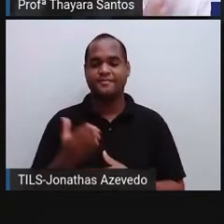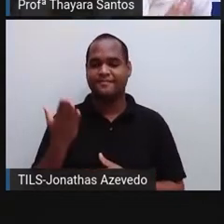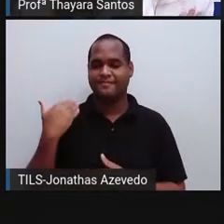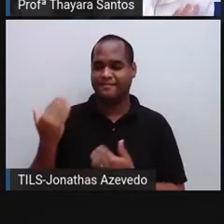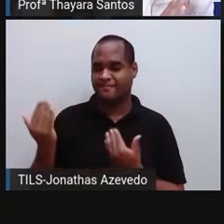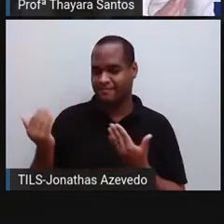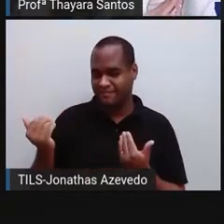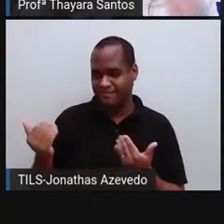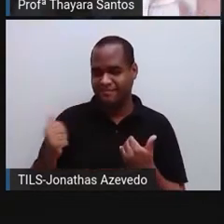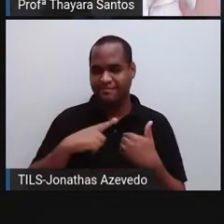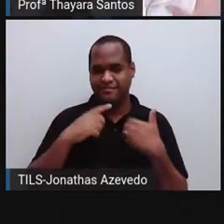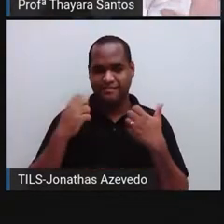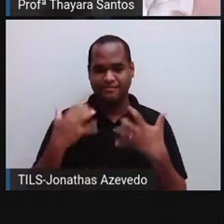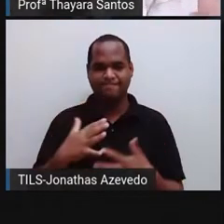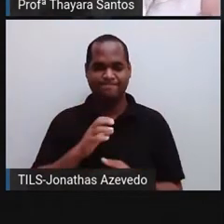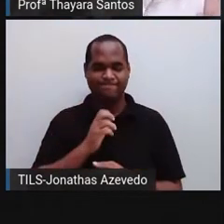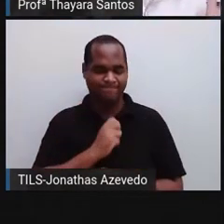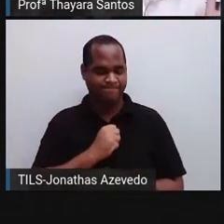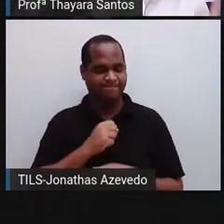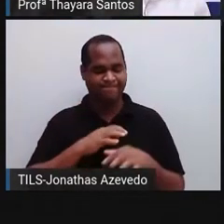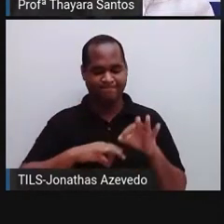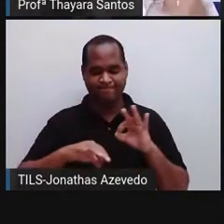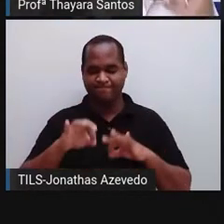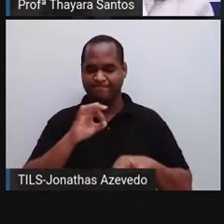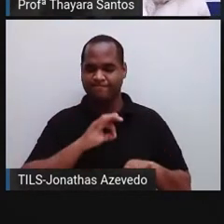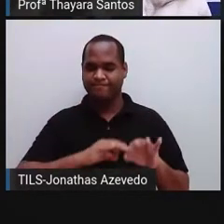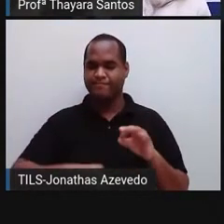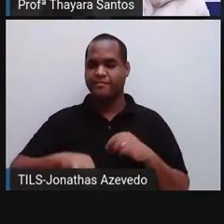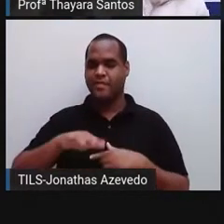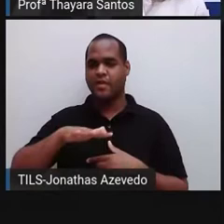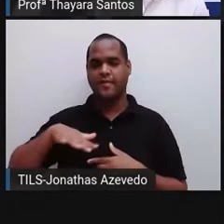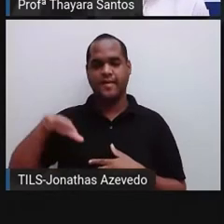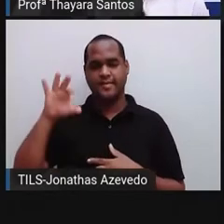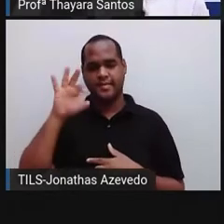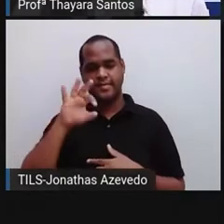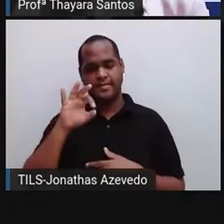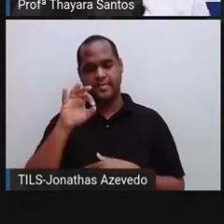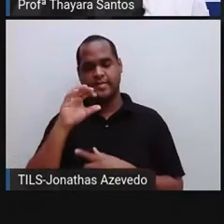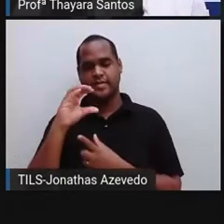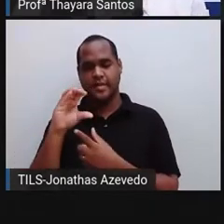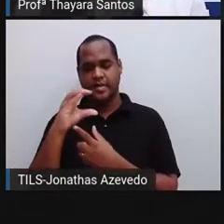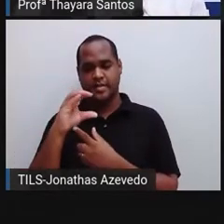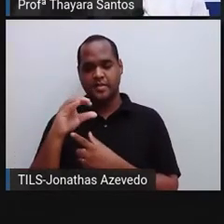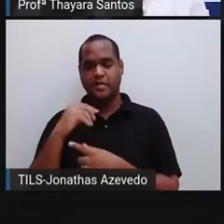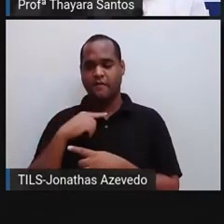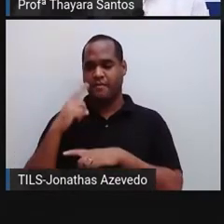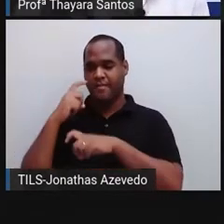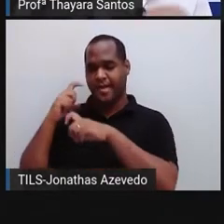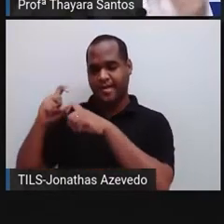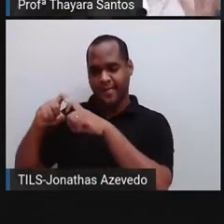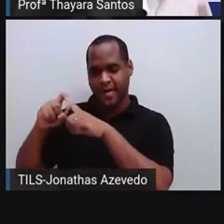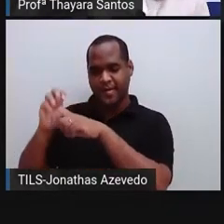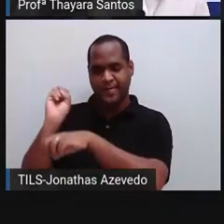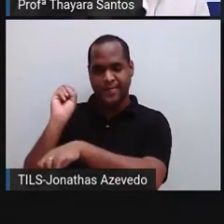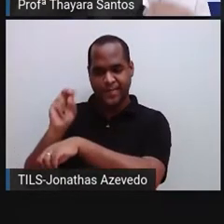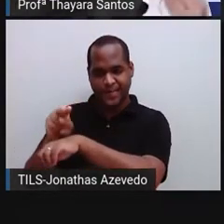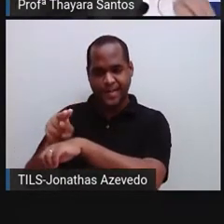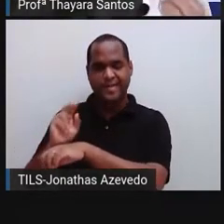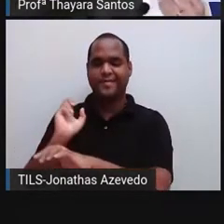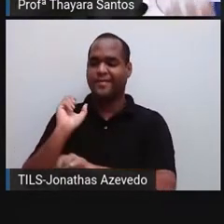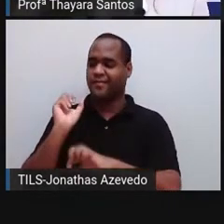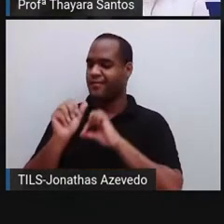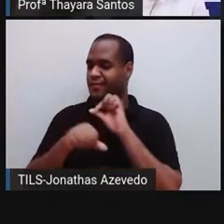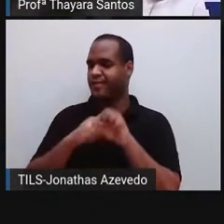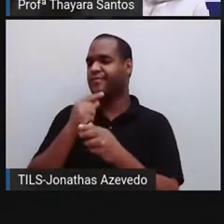desde muito cedo, era apaixonado pela área de ciências. Ele até entrou na faculdade de medicina, só que ele não se identificou muito e ele resolveu